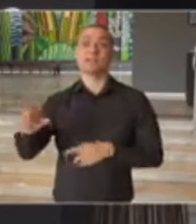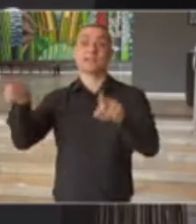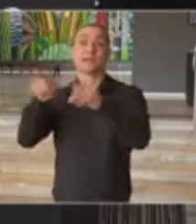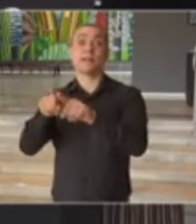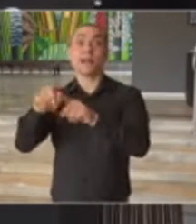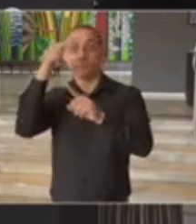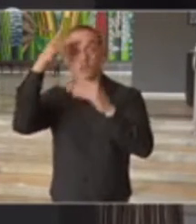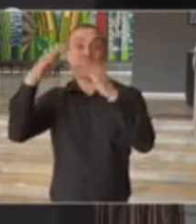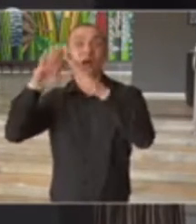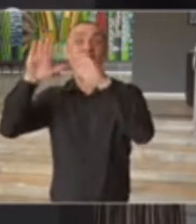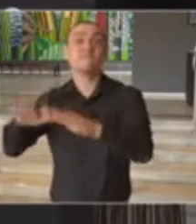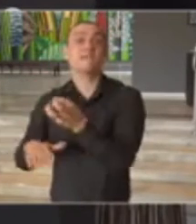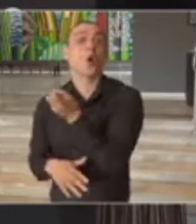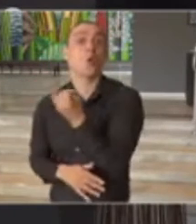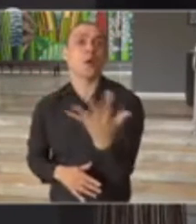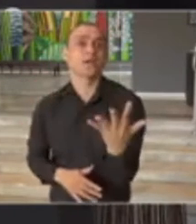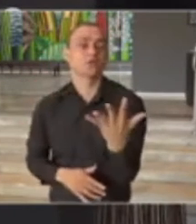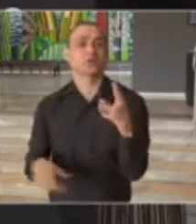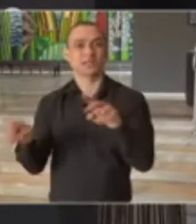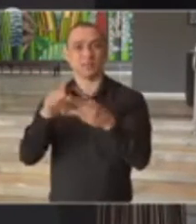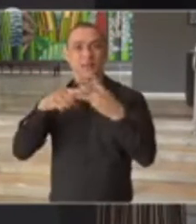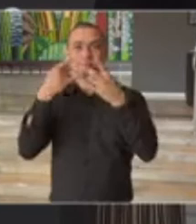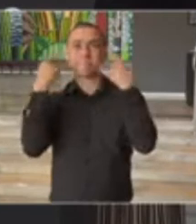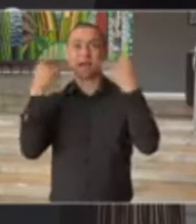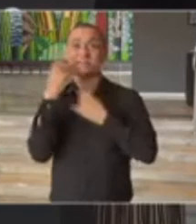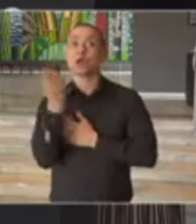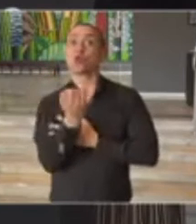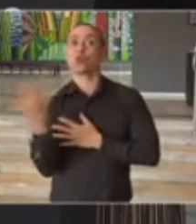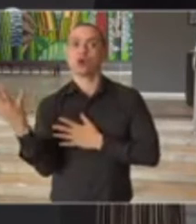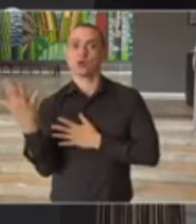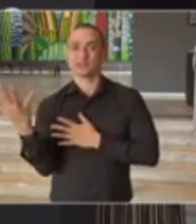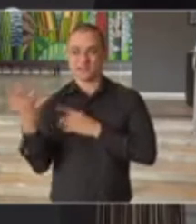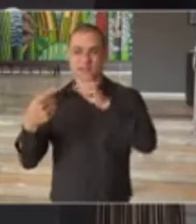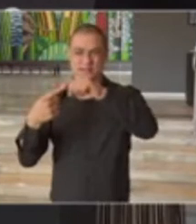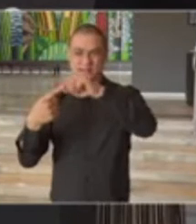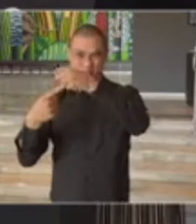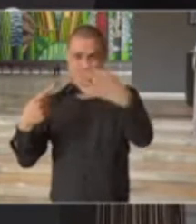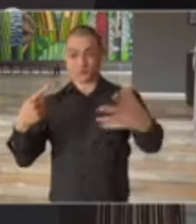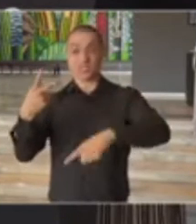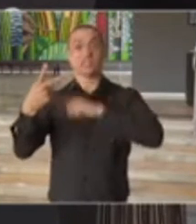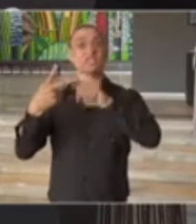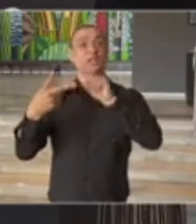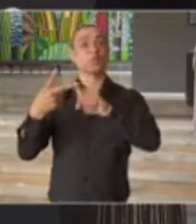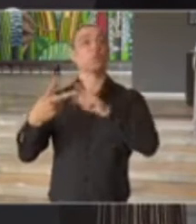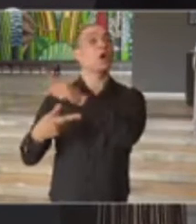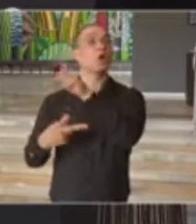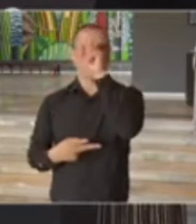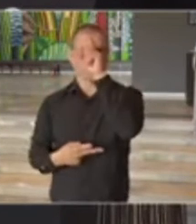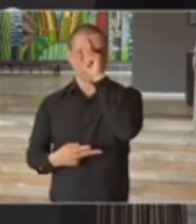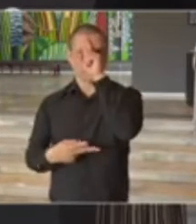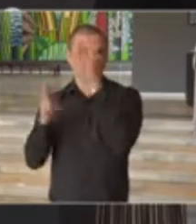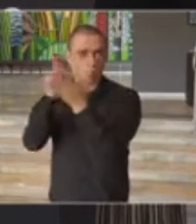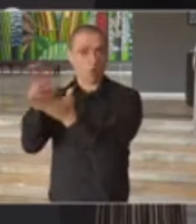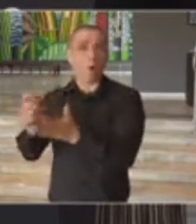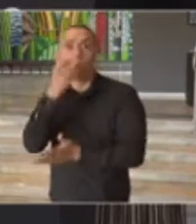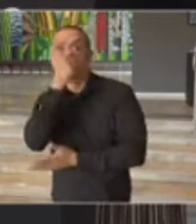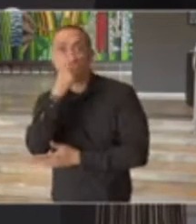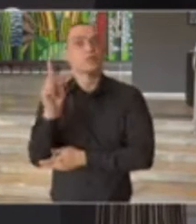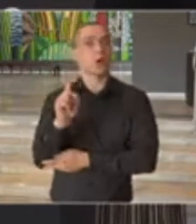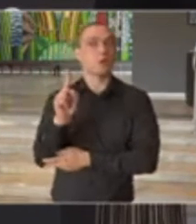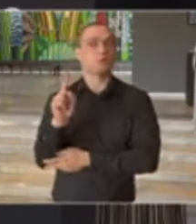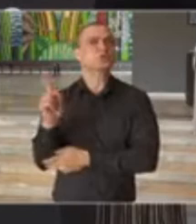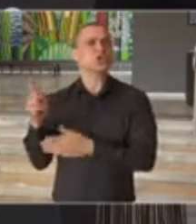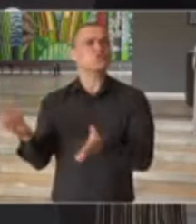isolamento social e a utilização de máscaras. E a segunda delas, onde existe uma taxa de ocupação mais alta, a